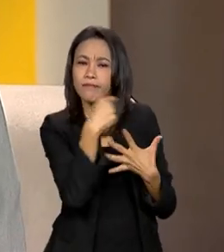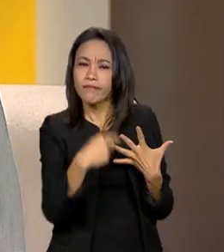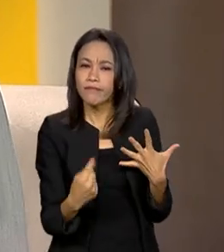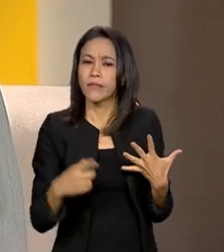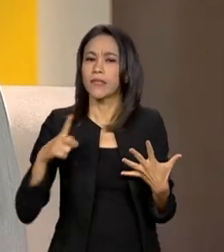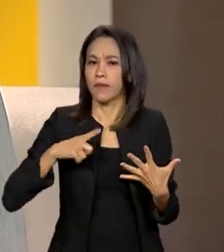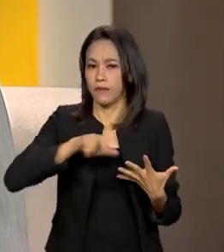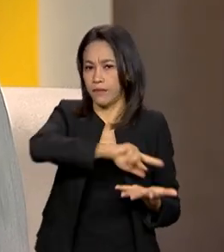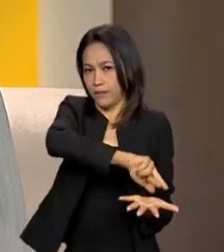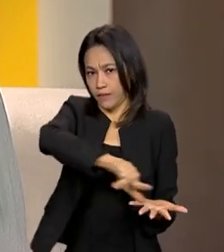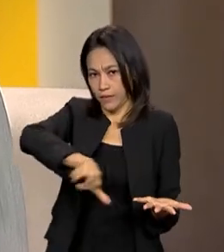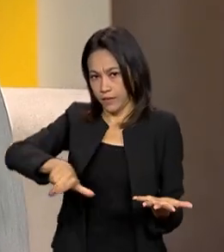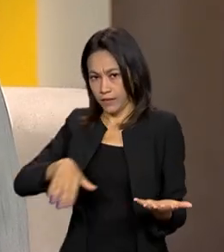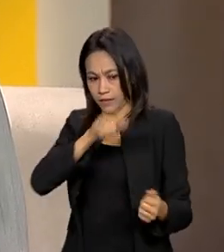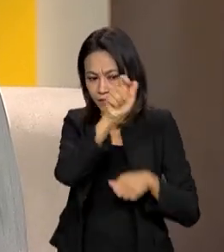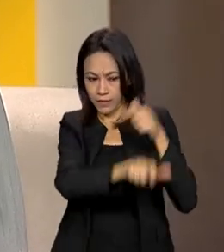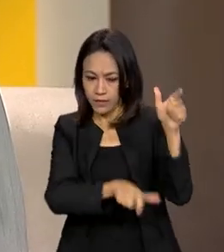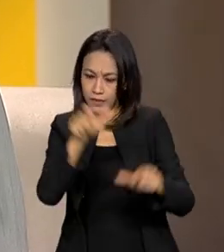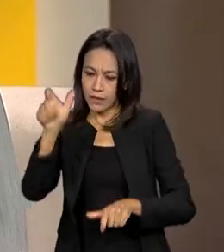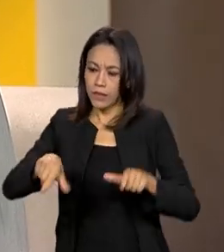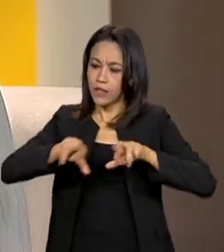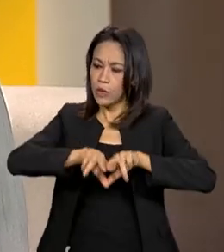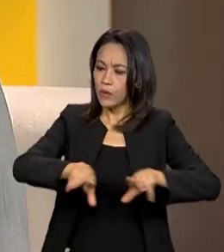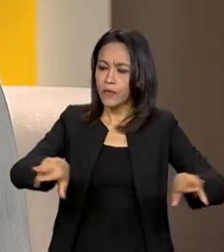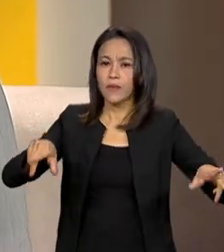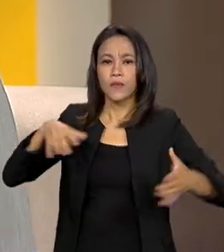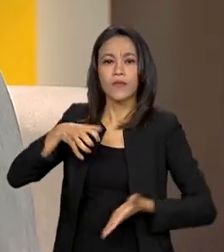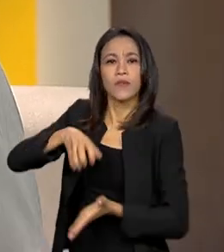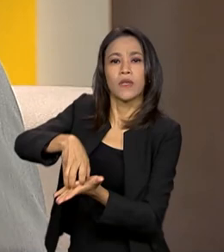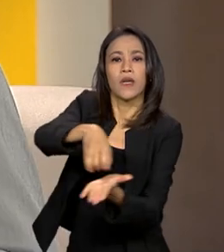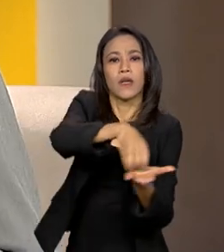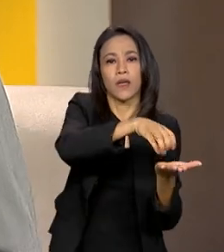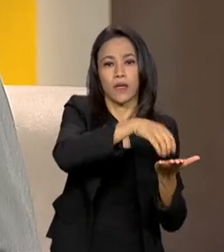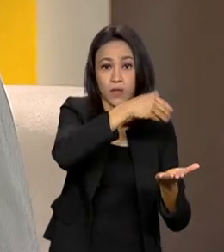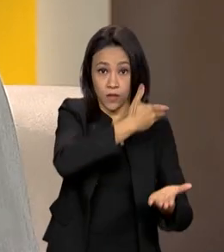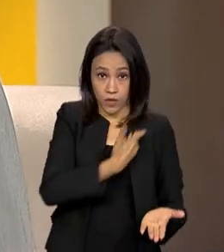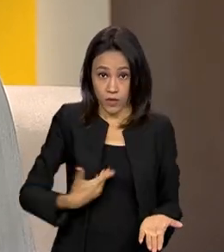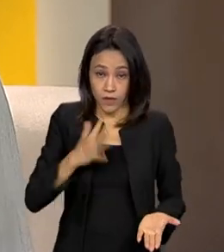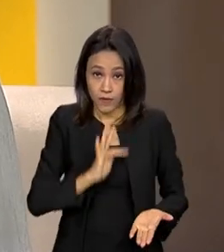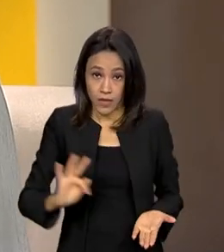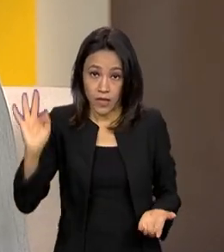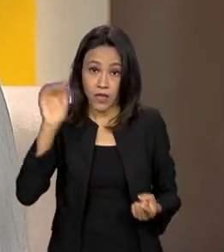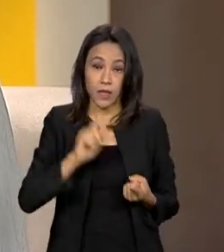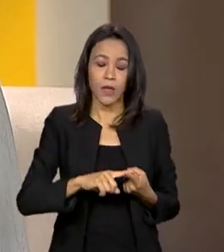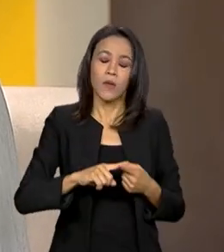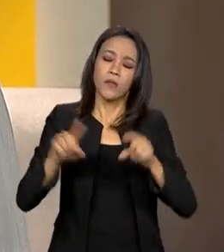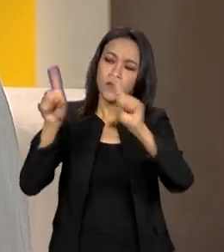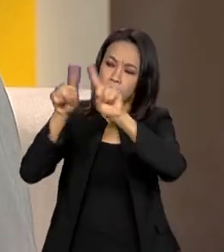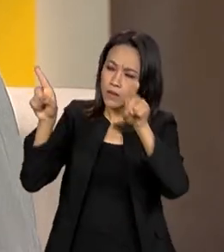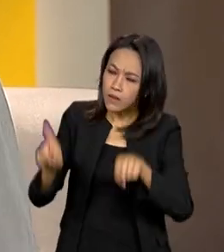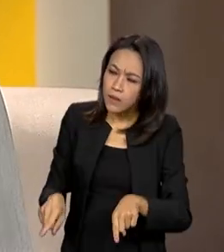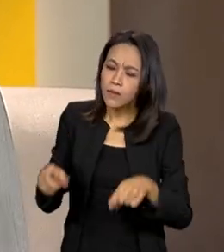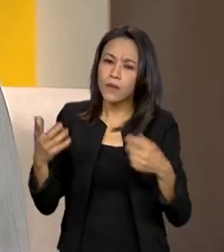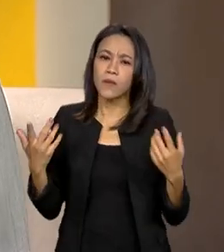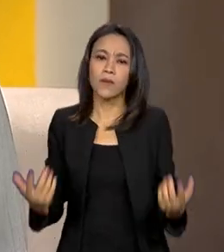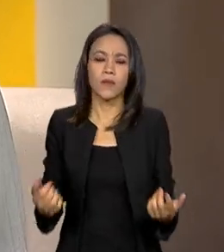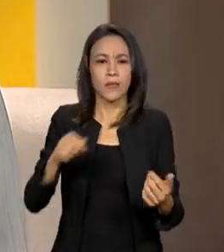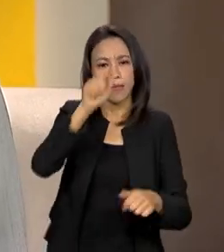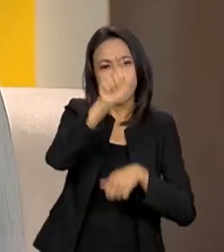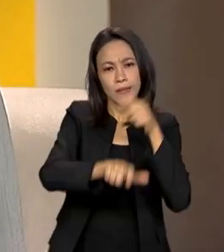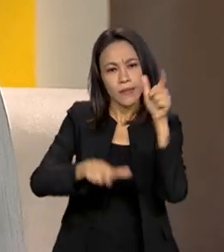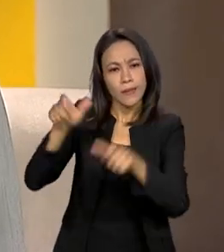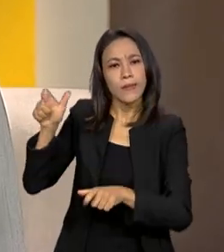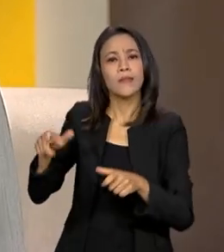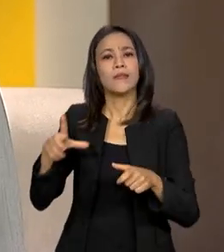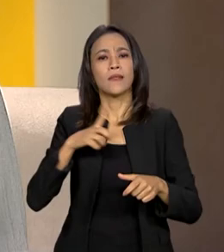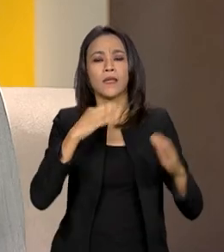envolvida. São aí centenas de órgãos federais, muitos servidores públicos e autoridades atuando